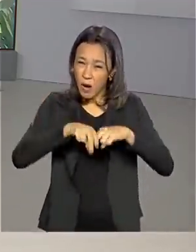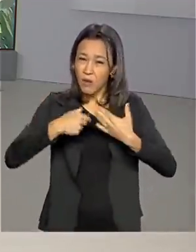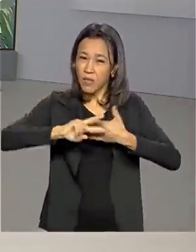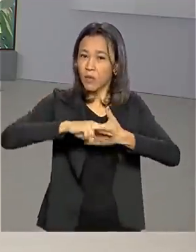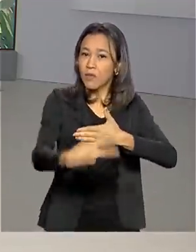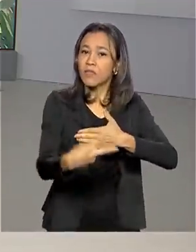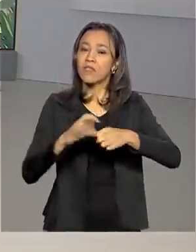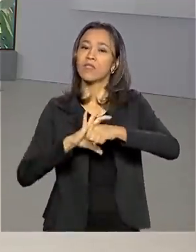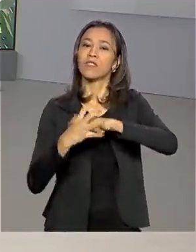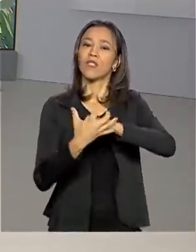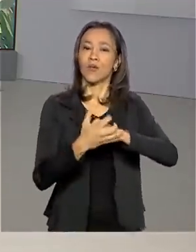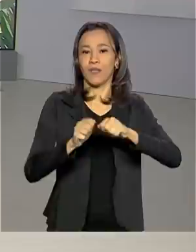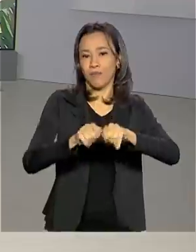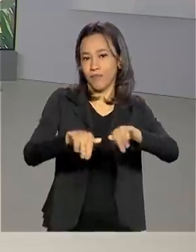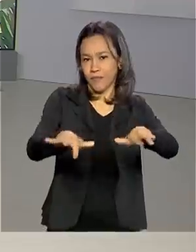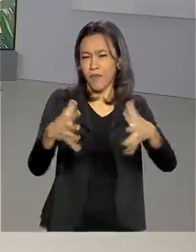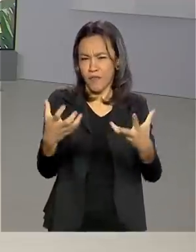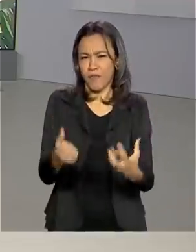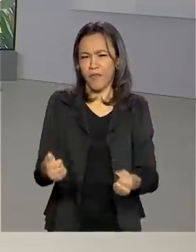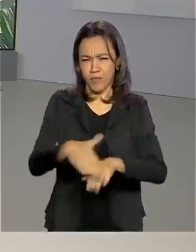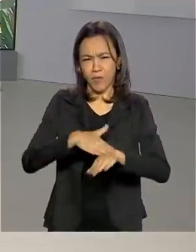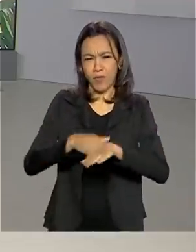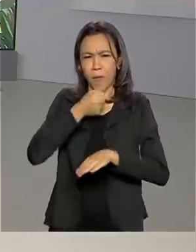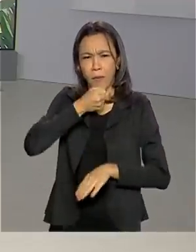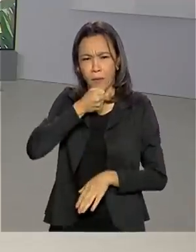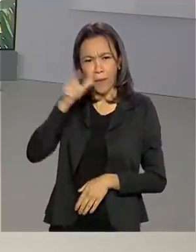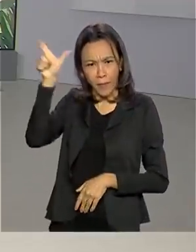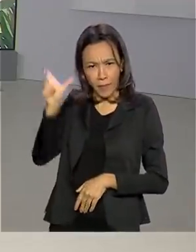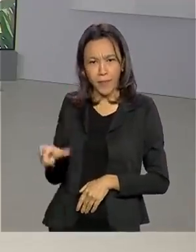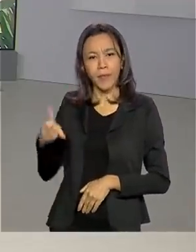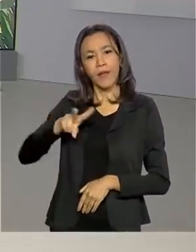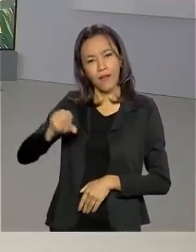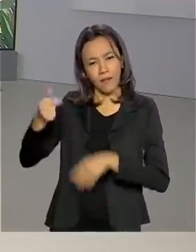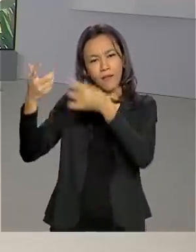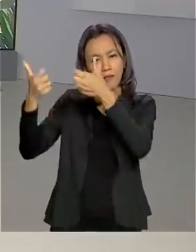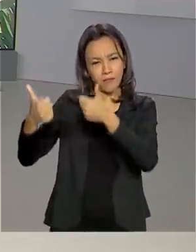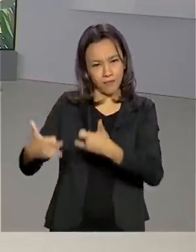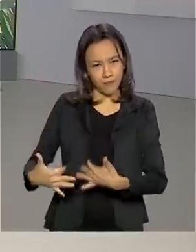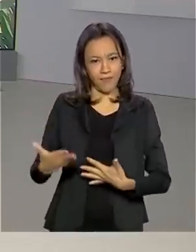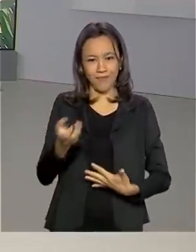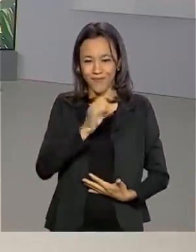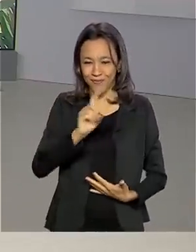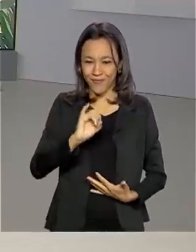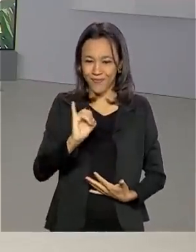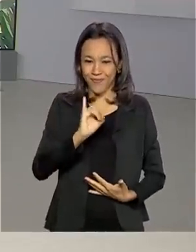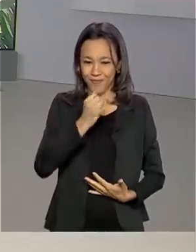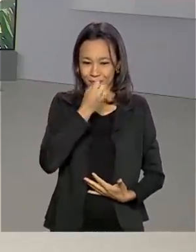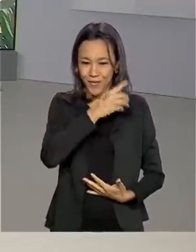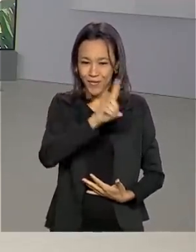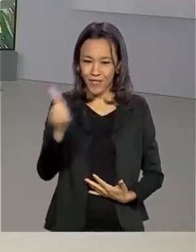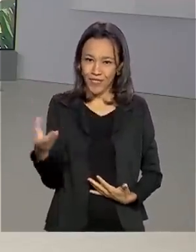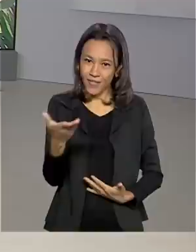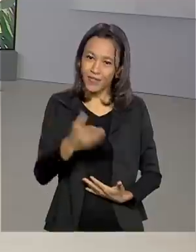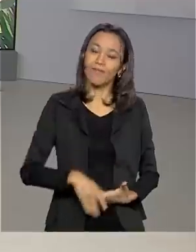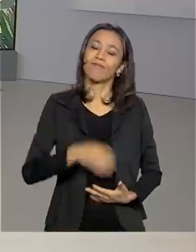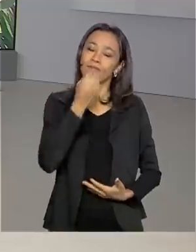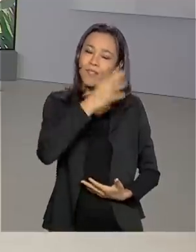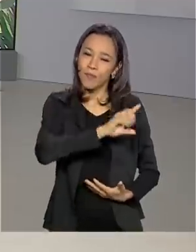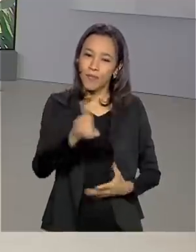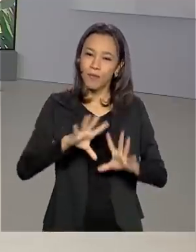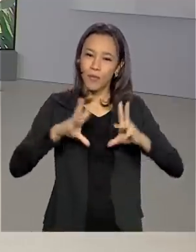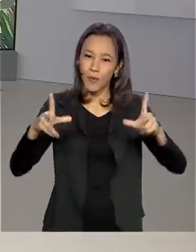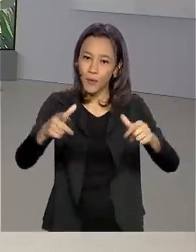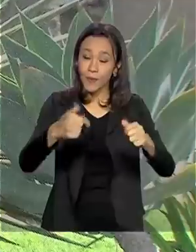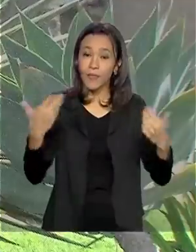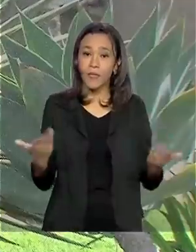Vamos falar com a repórter Selma Dias. Ela vai explicar agora para a gente. Oi, Selma, bom dia! Oi, Renata, bom dia para você e para todos. Olha,